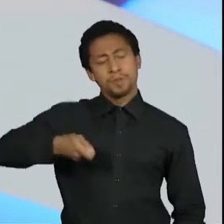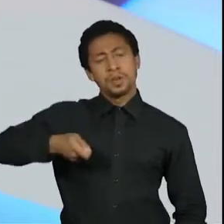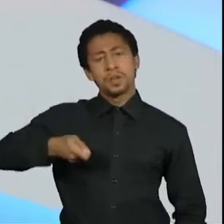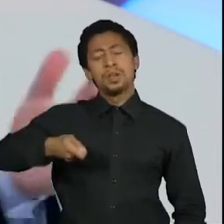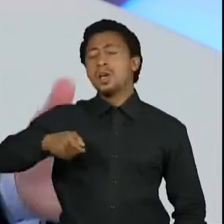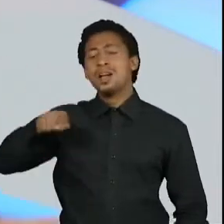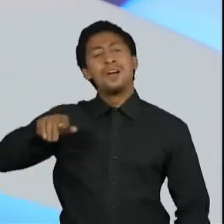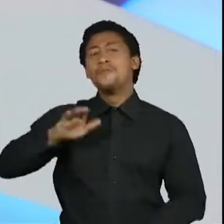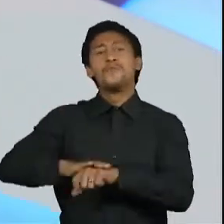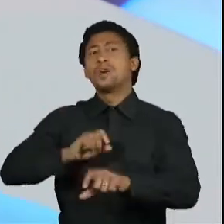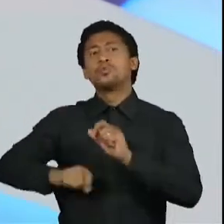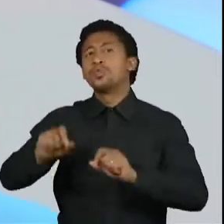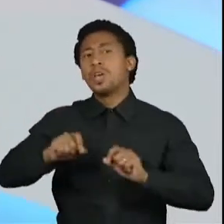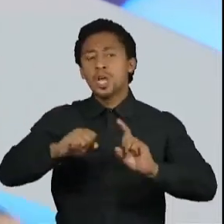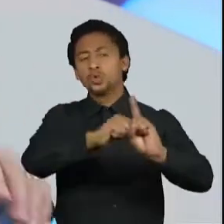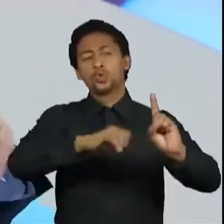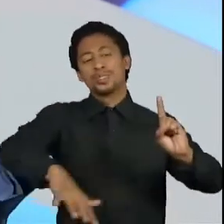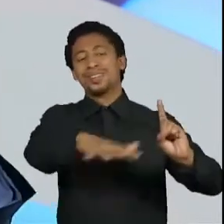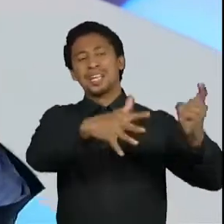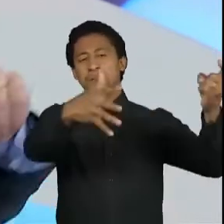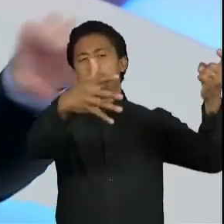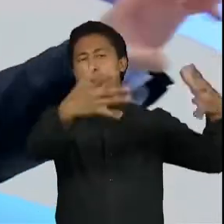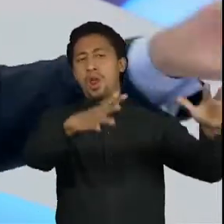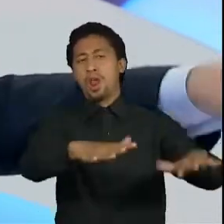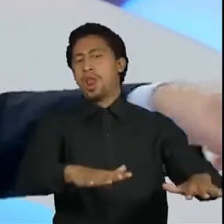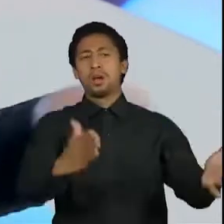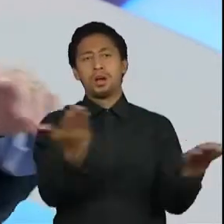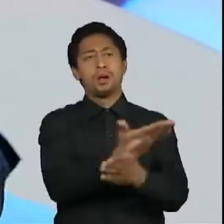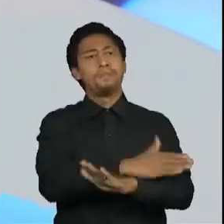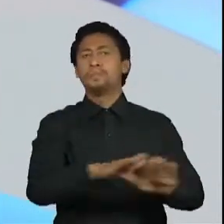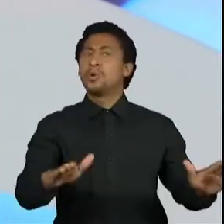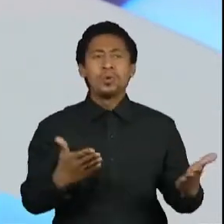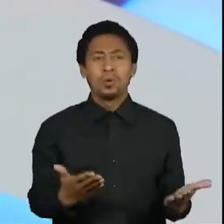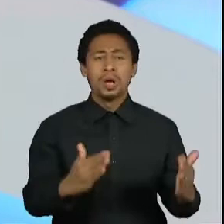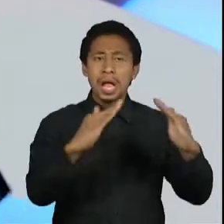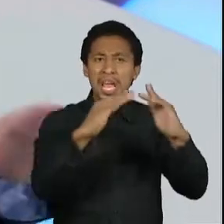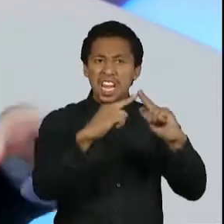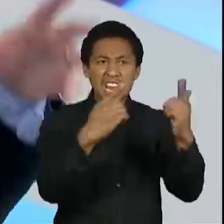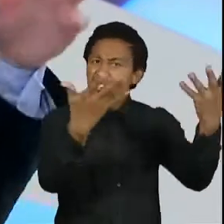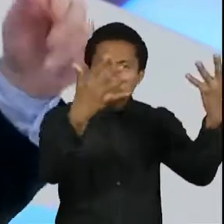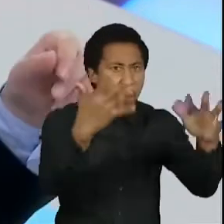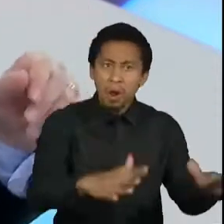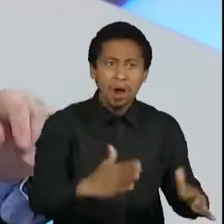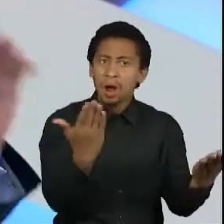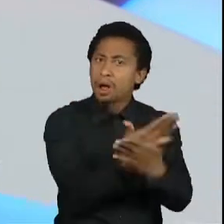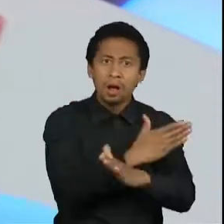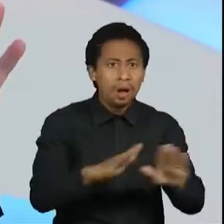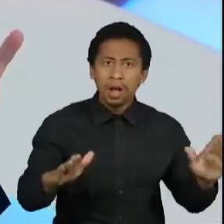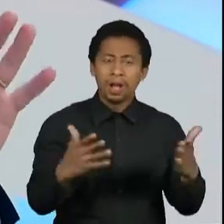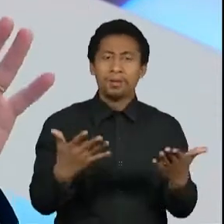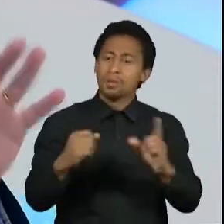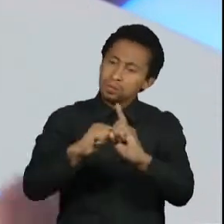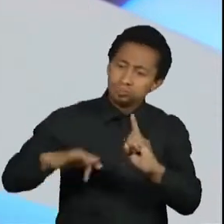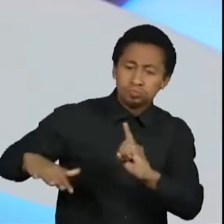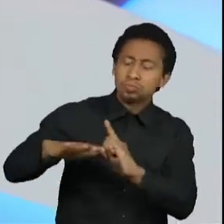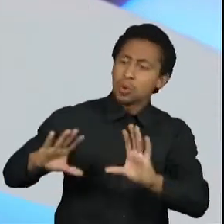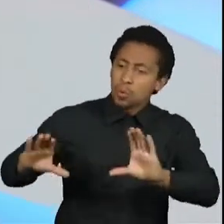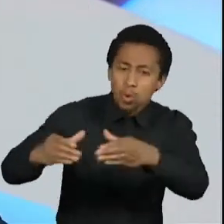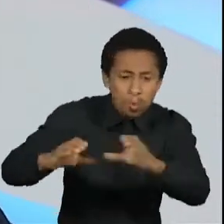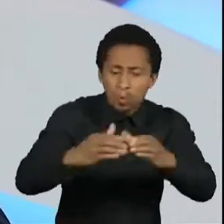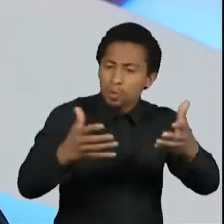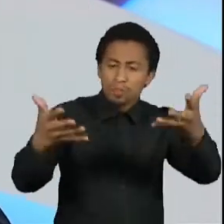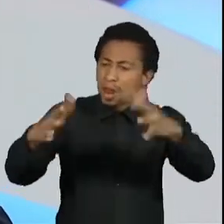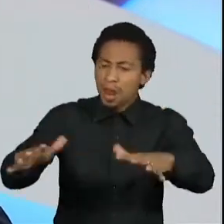chega, destrói a sociedade civil, as universidades, as igrejas, os grupos que emergem dessa sociedade civil. Portanto, não é isso que eu estou a dizer.